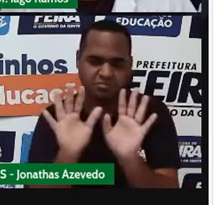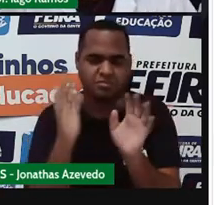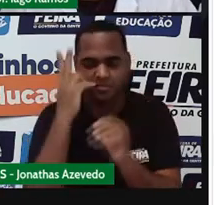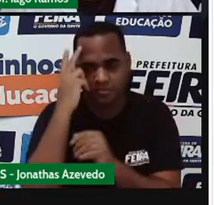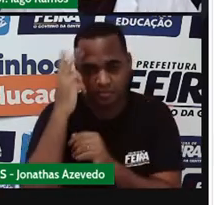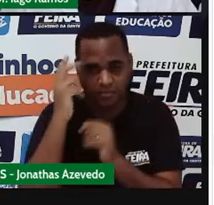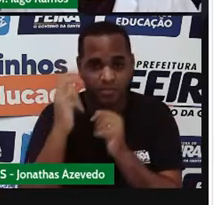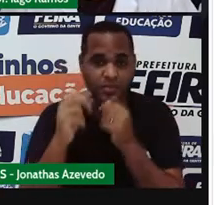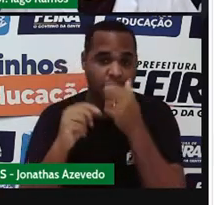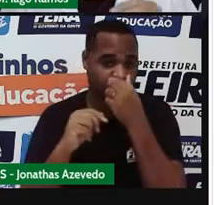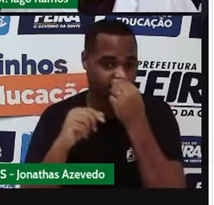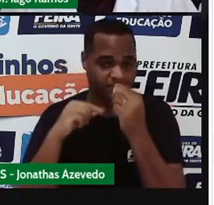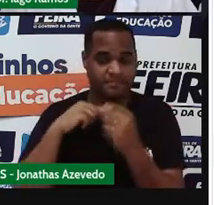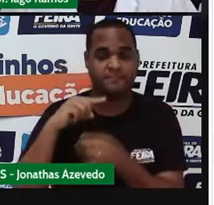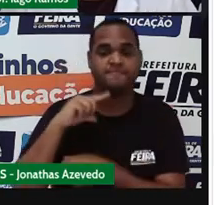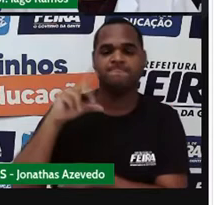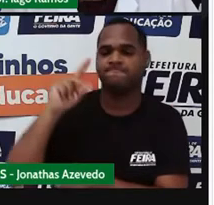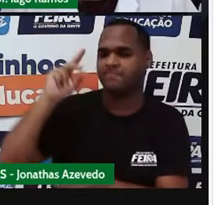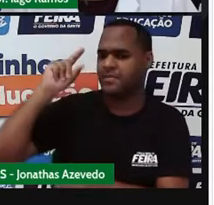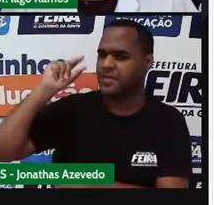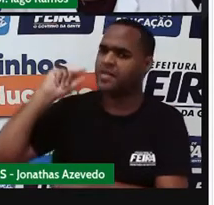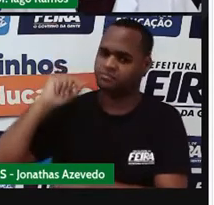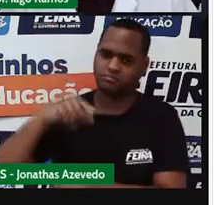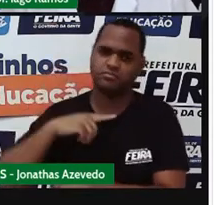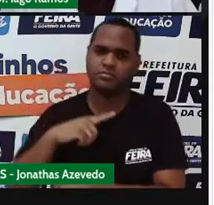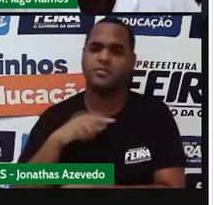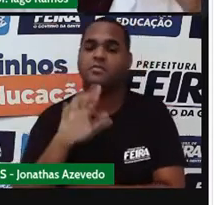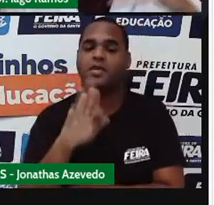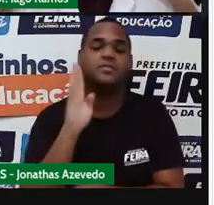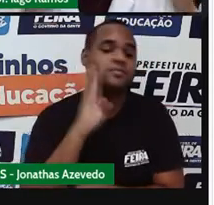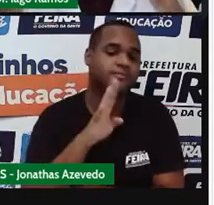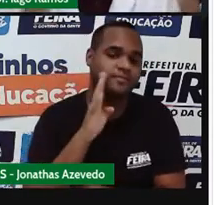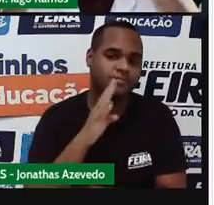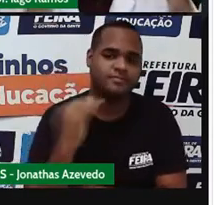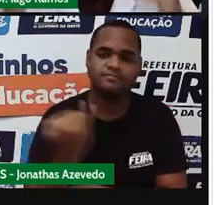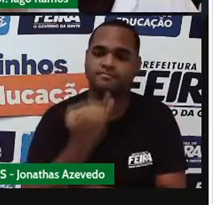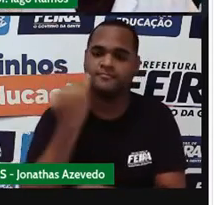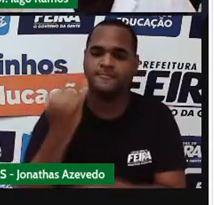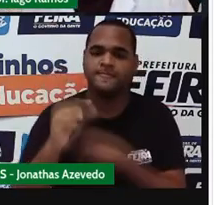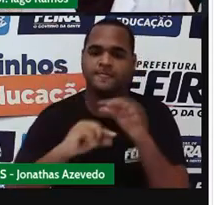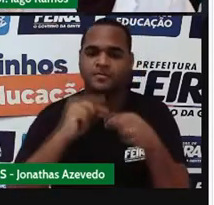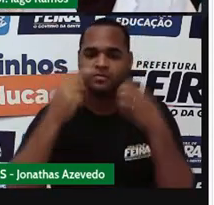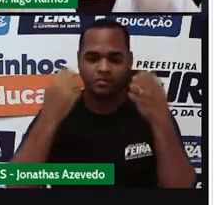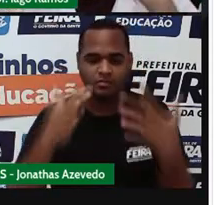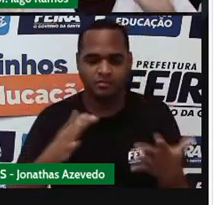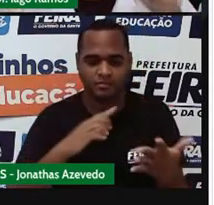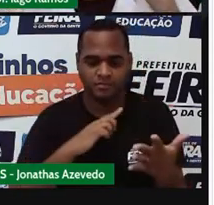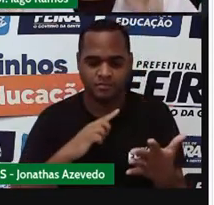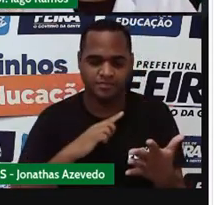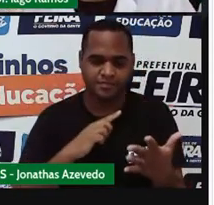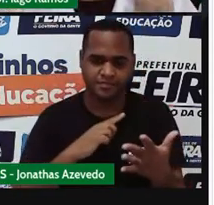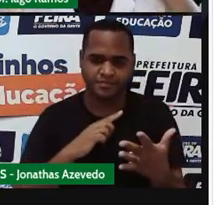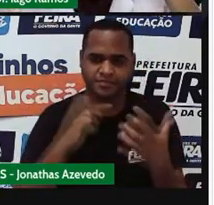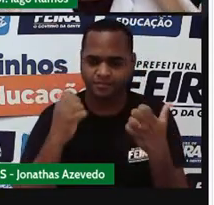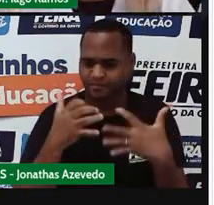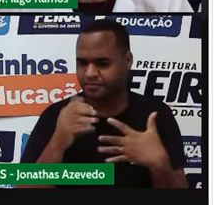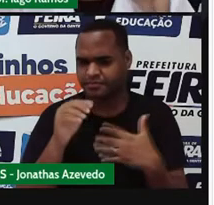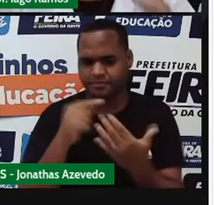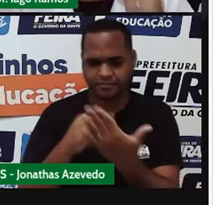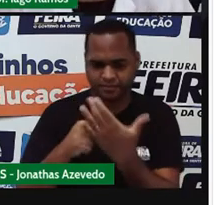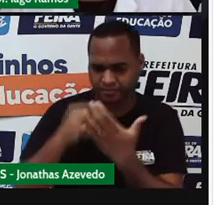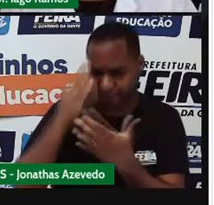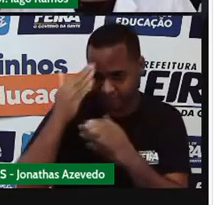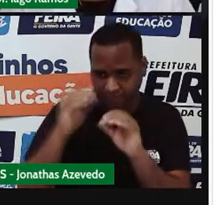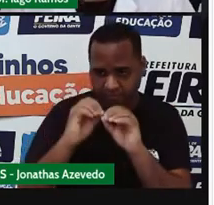aí, ela é sim, muito antiga, mas uma balança muito legal. E essa forma de como essa balança funciona nos ajuda a entender a